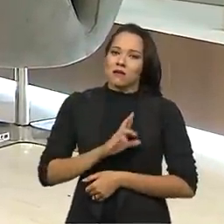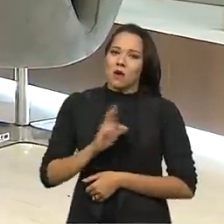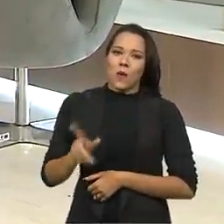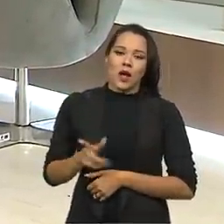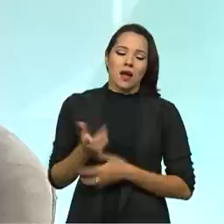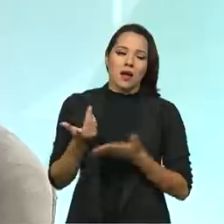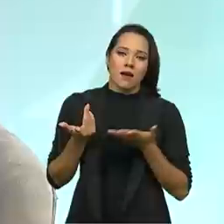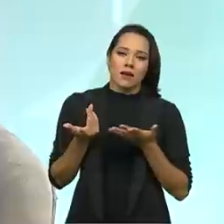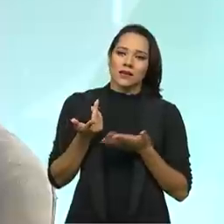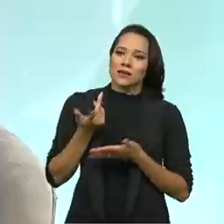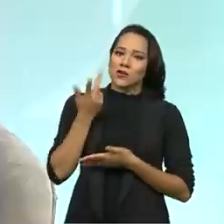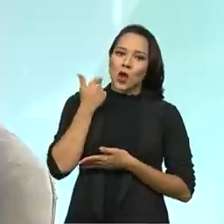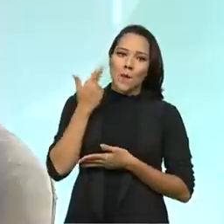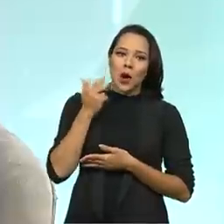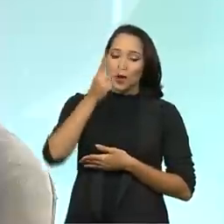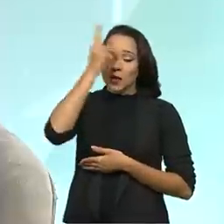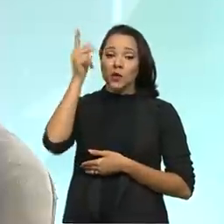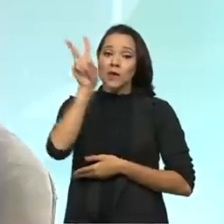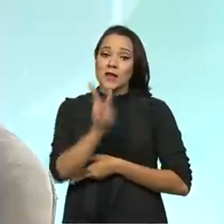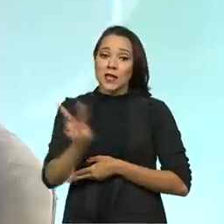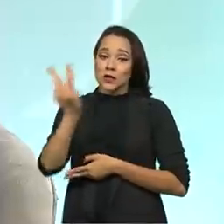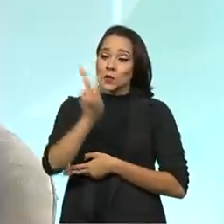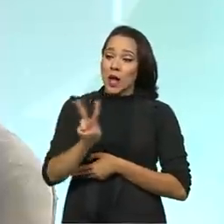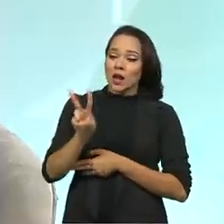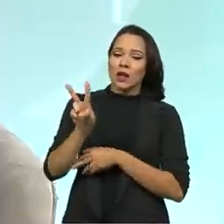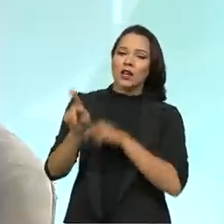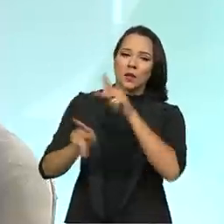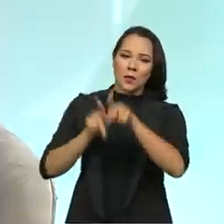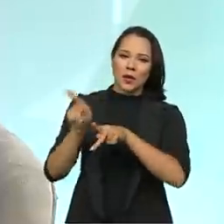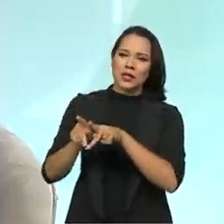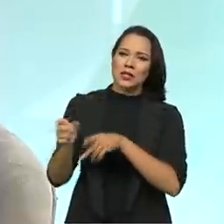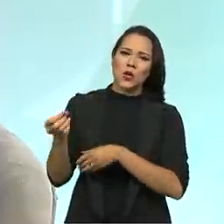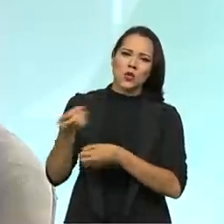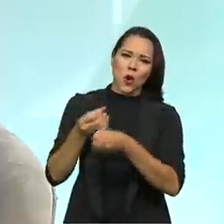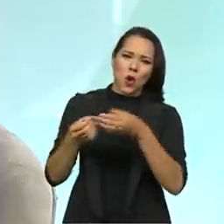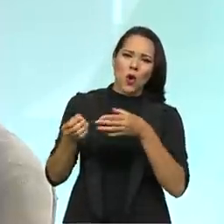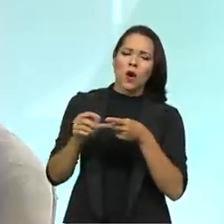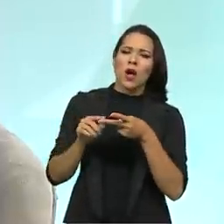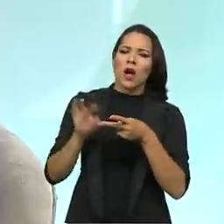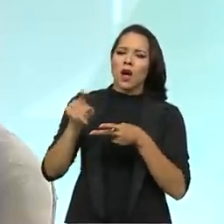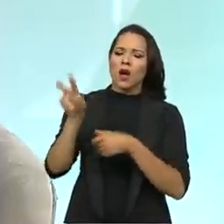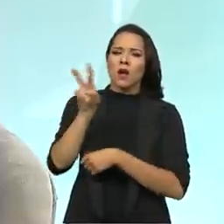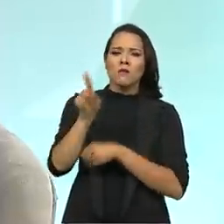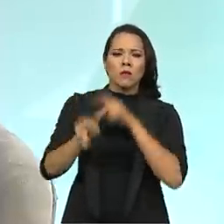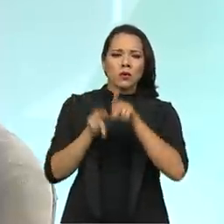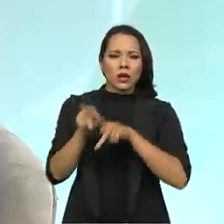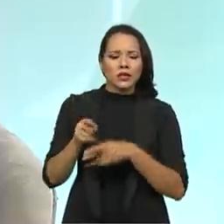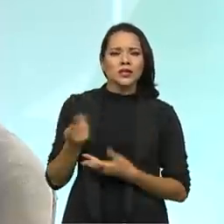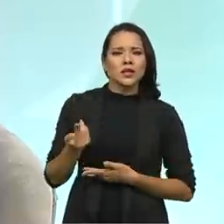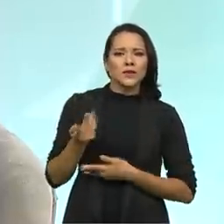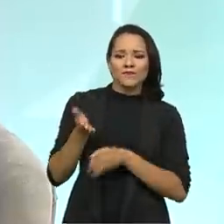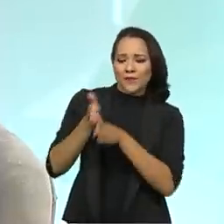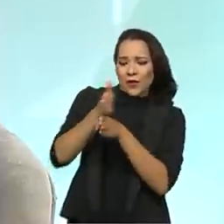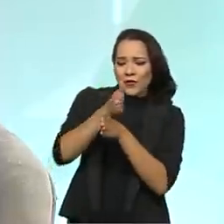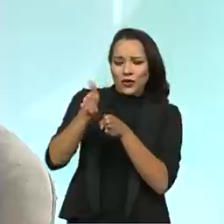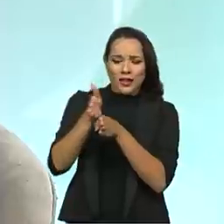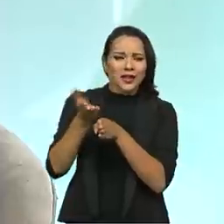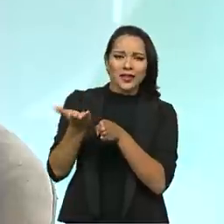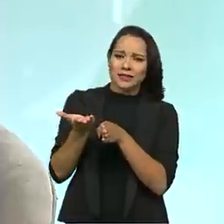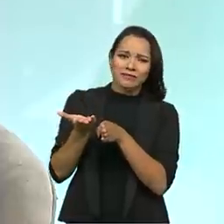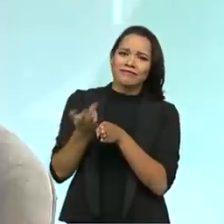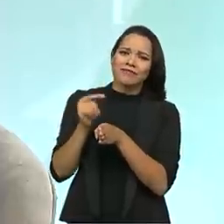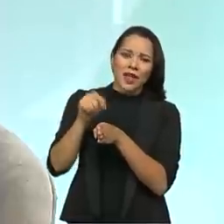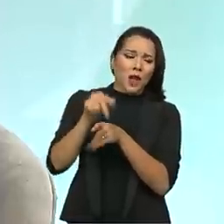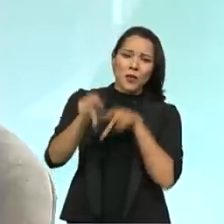incomum que pessoas da Venezuela, porque essa é uma população seminômade, é uma população que... a fronteira é só um detalhe,